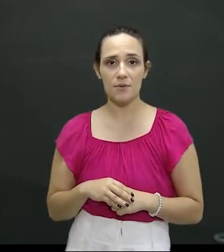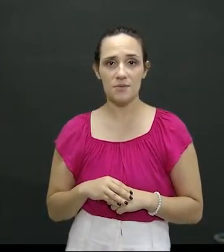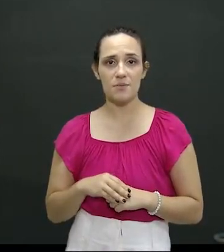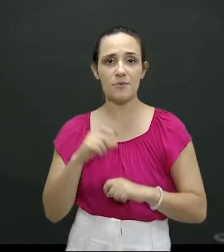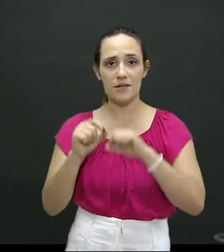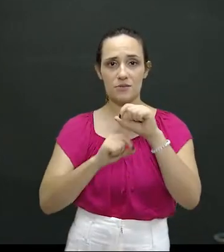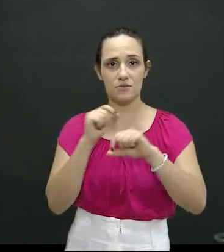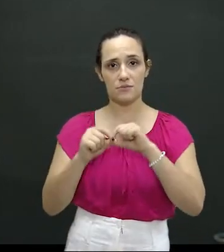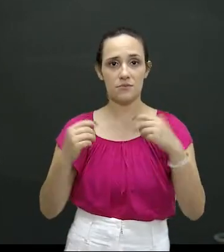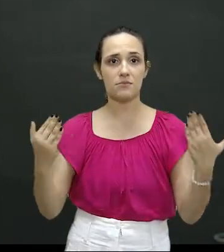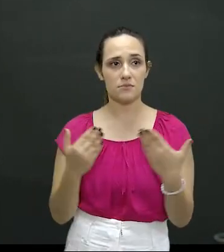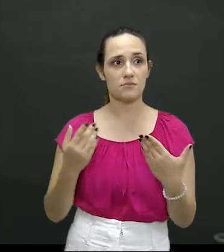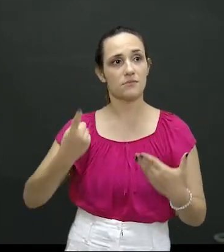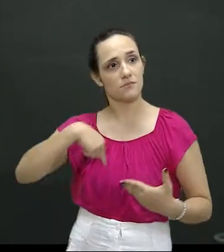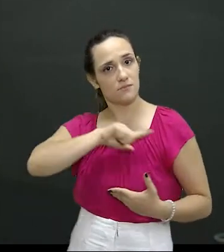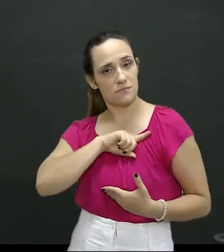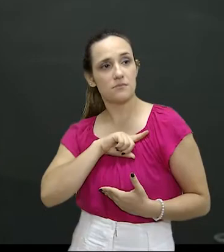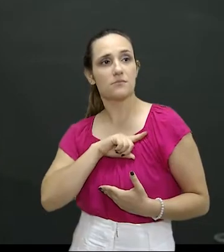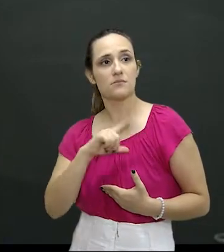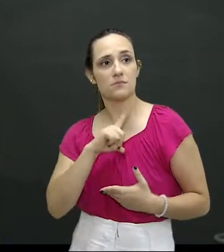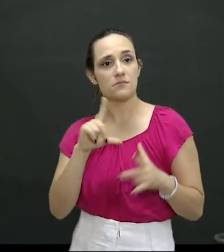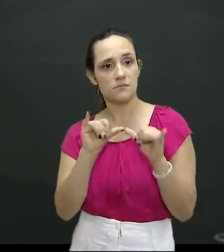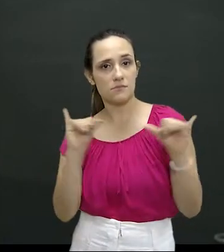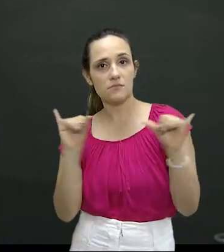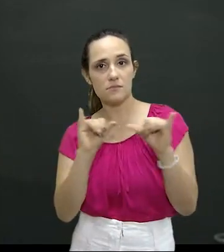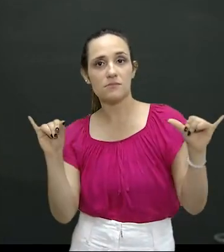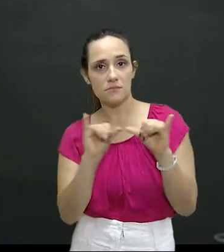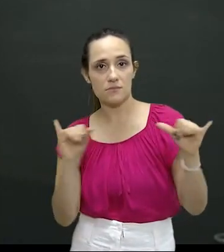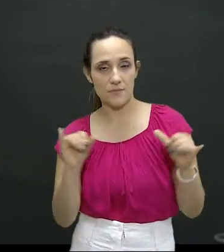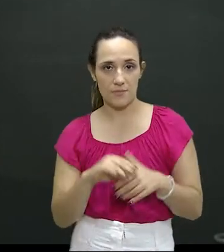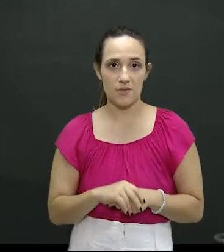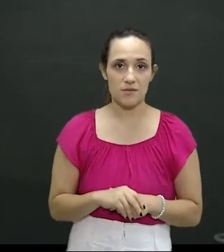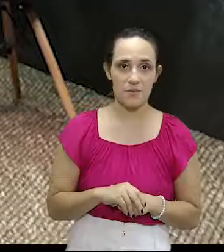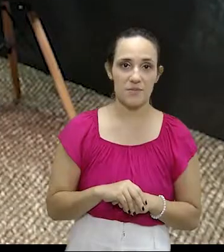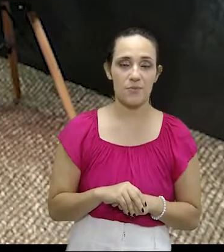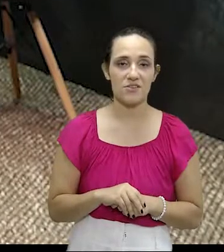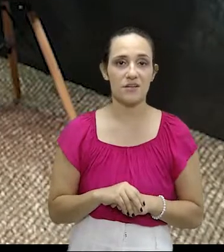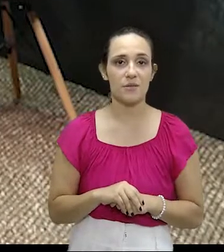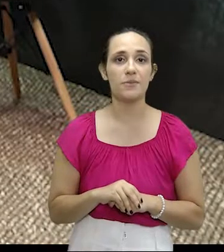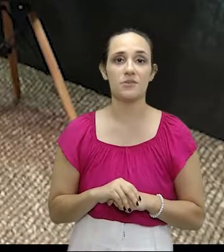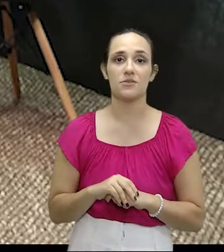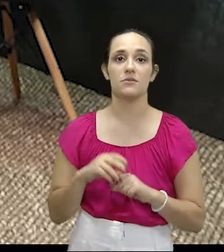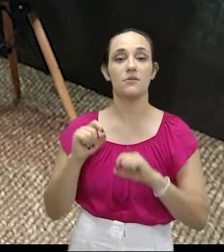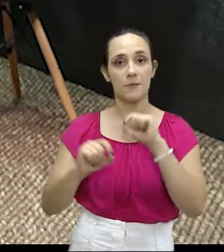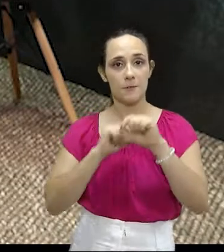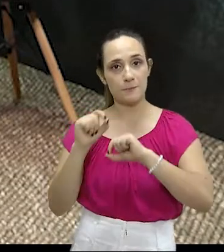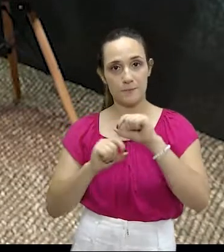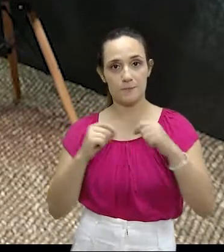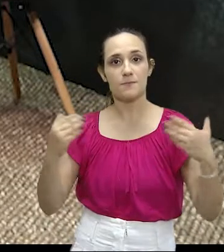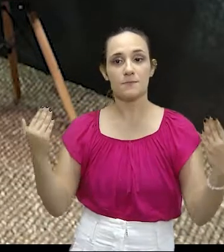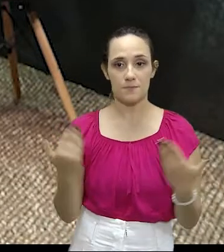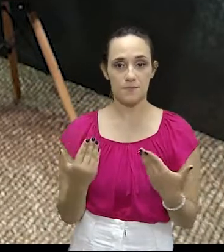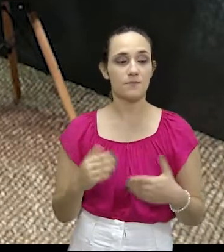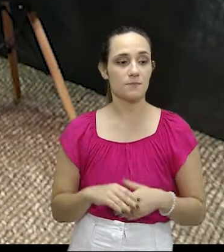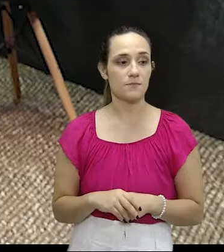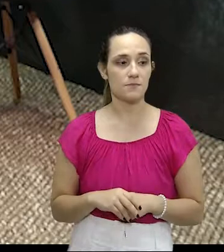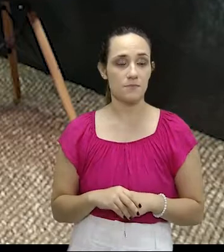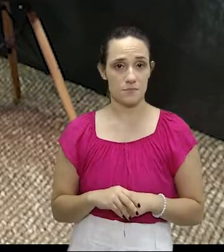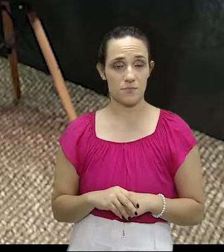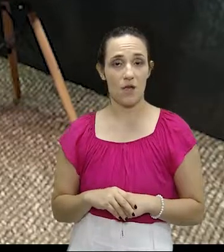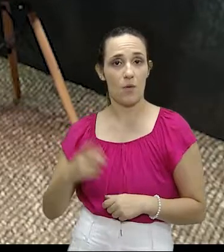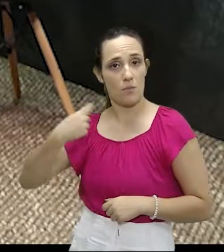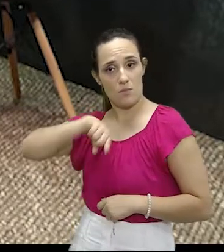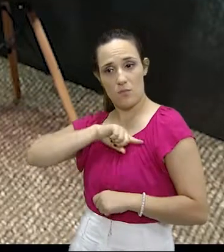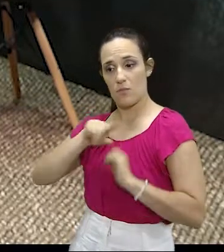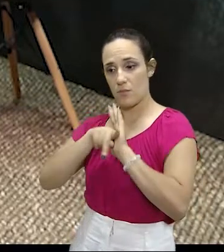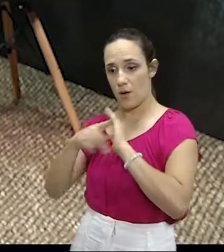especificamente, nós tínhamos a informação de uma droga que havia chegado, que seria cocaína, em um automóvel que veio de Ponta Porã.